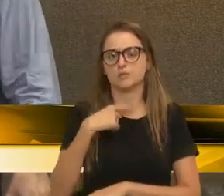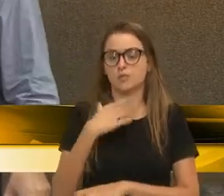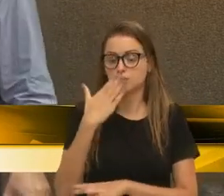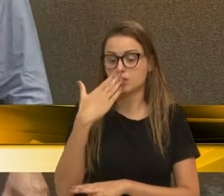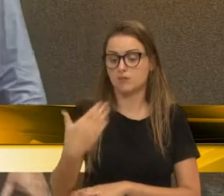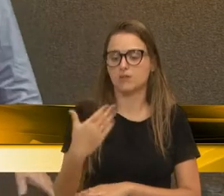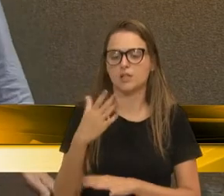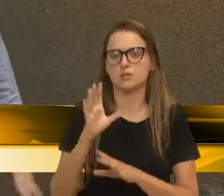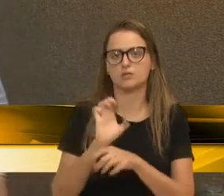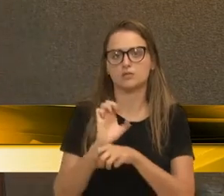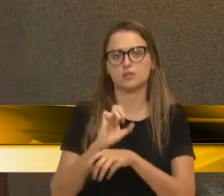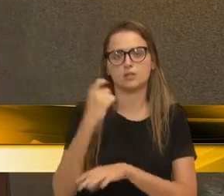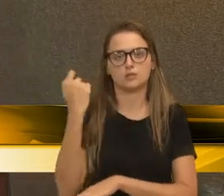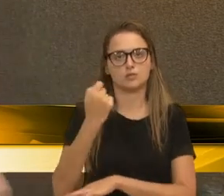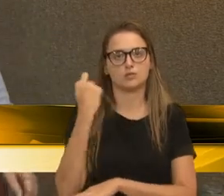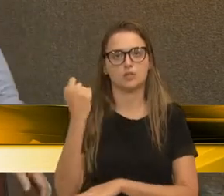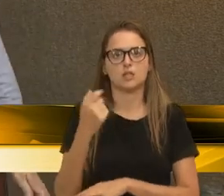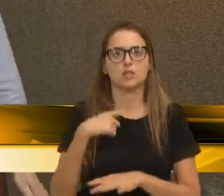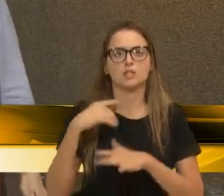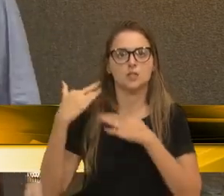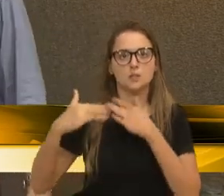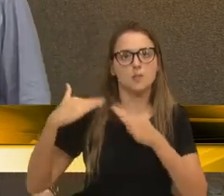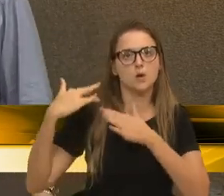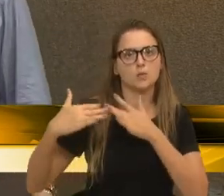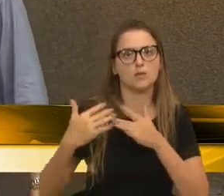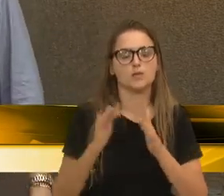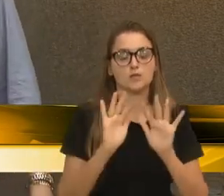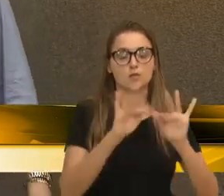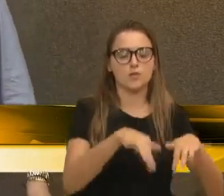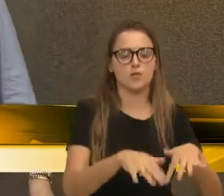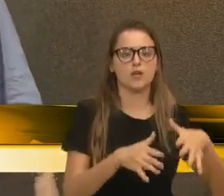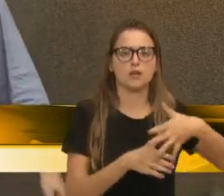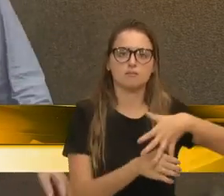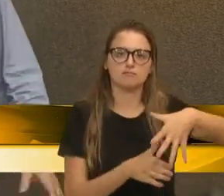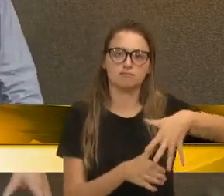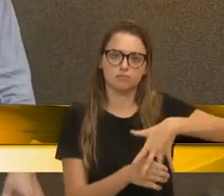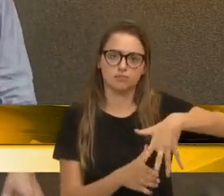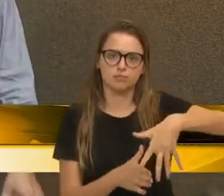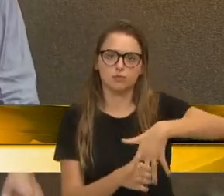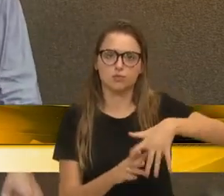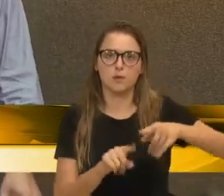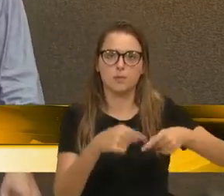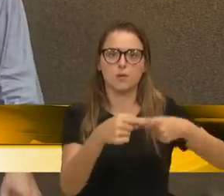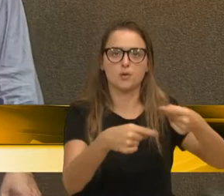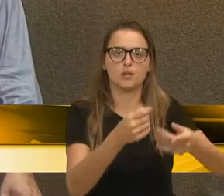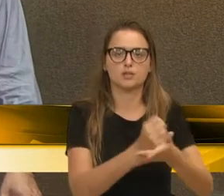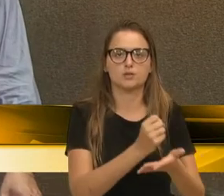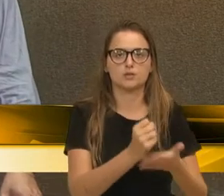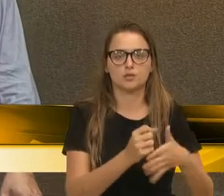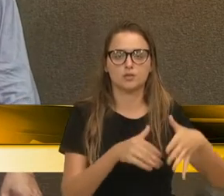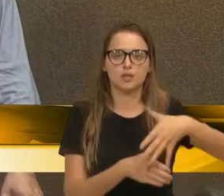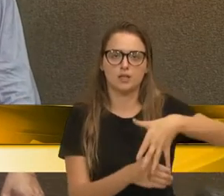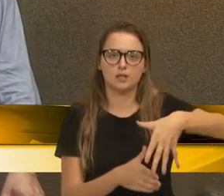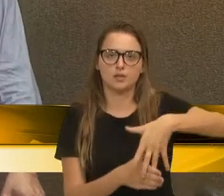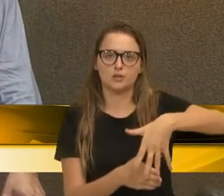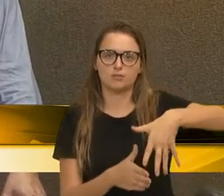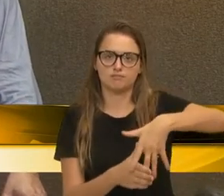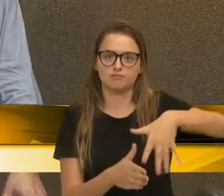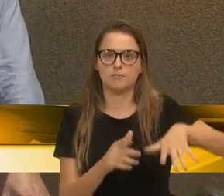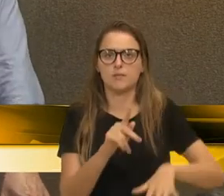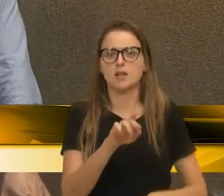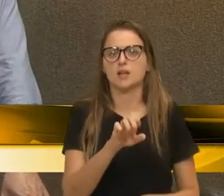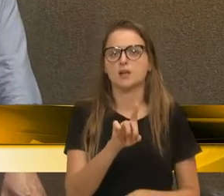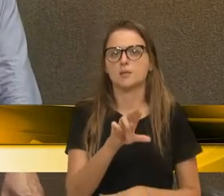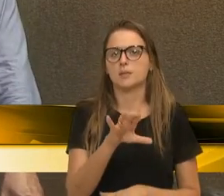estado do Rio Grande do Sul de mobilização contra a luta contra a prorrogação dos contratos de pedágio. E essa luta